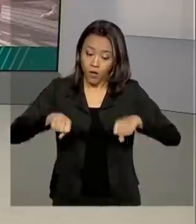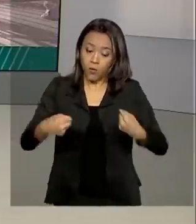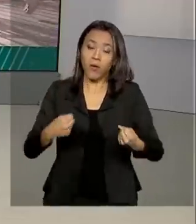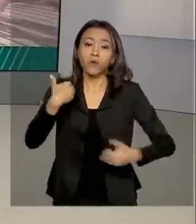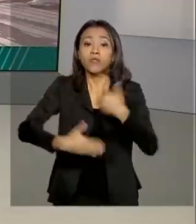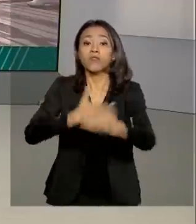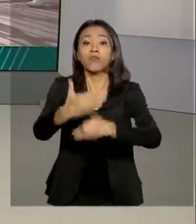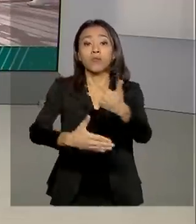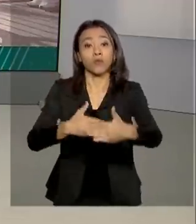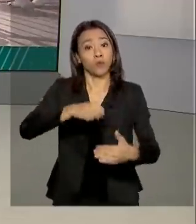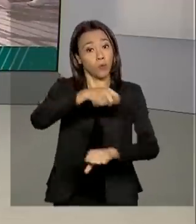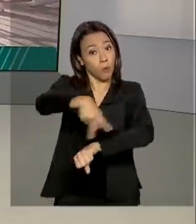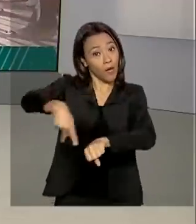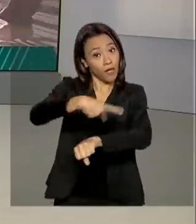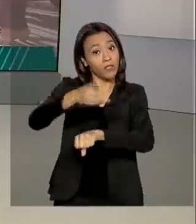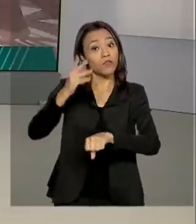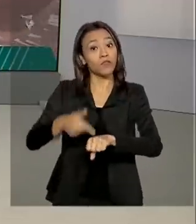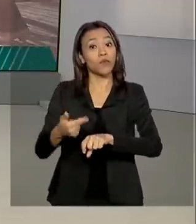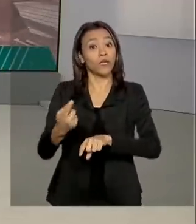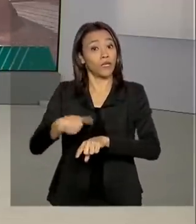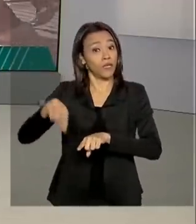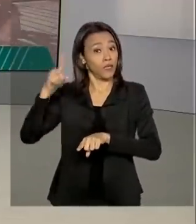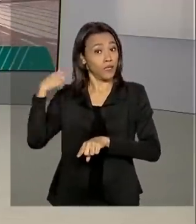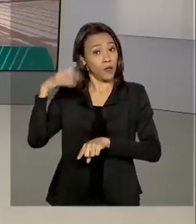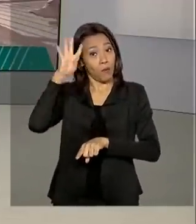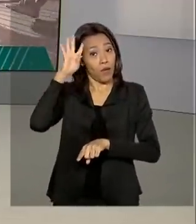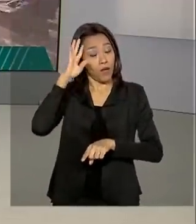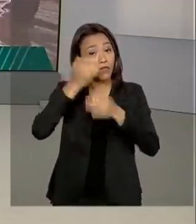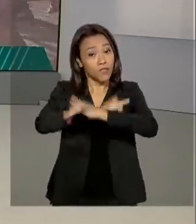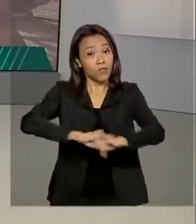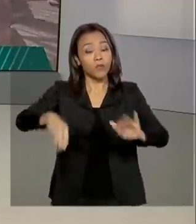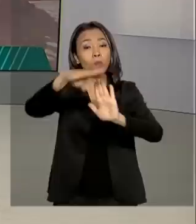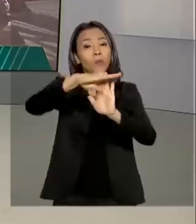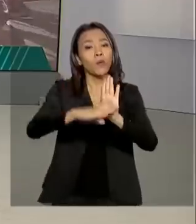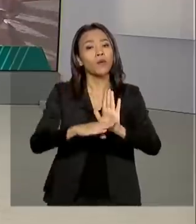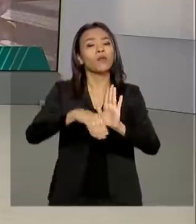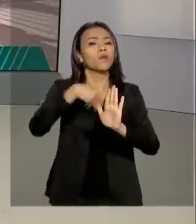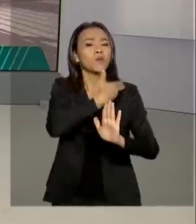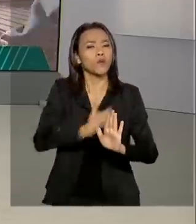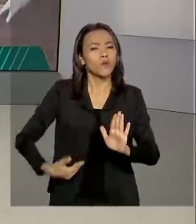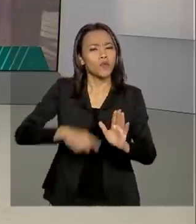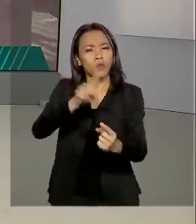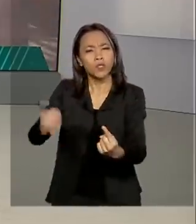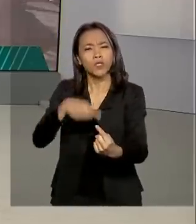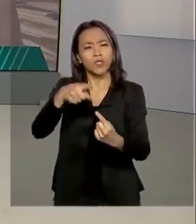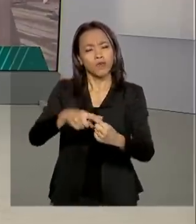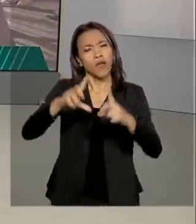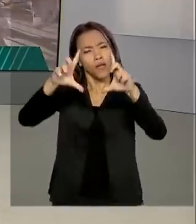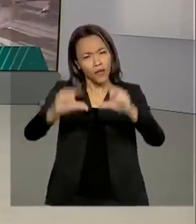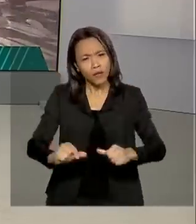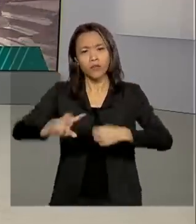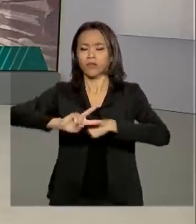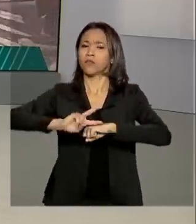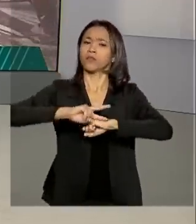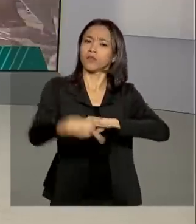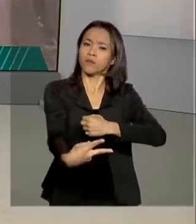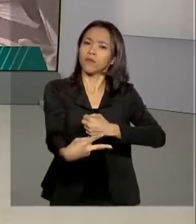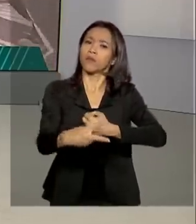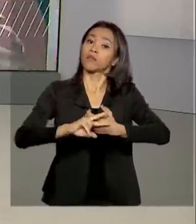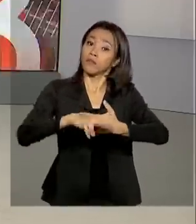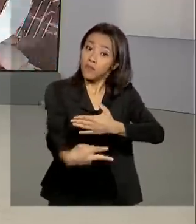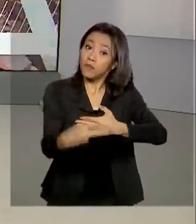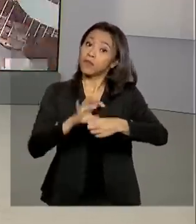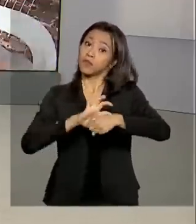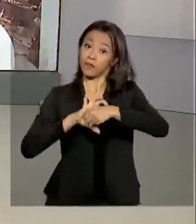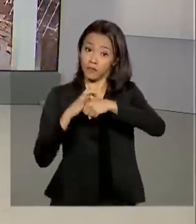nesta quarta-feira o programa ProBrasil. A iniciativa pretende reduzir os impactos econômicos e sociais causados pela pandemia do